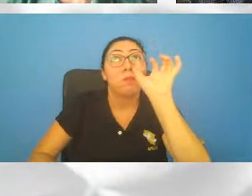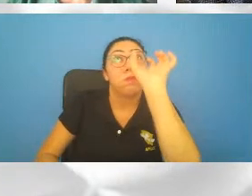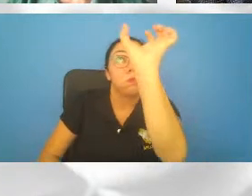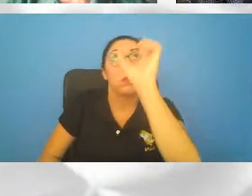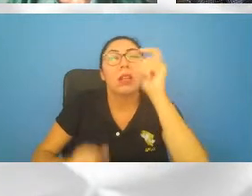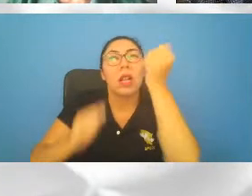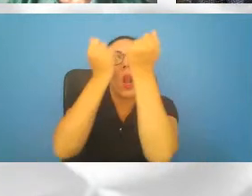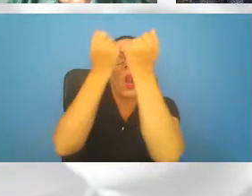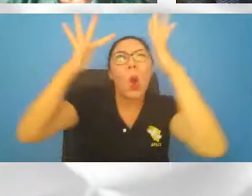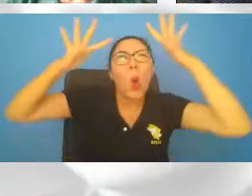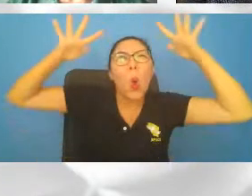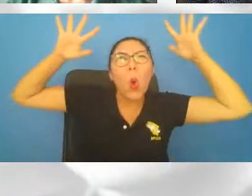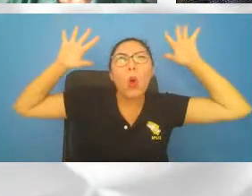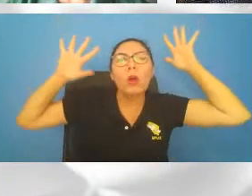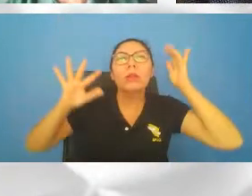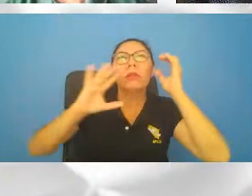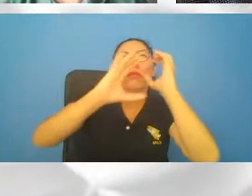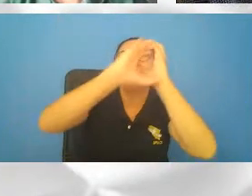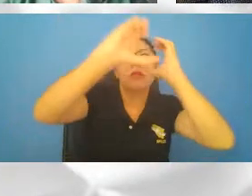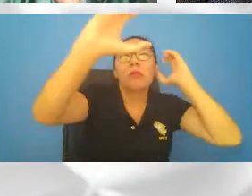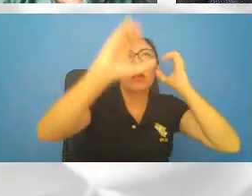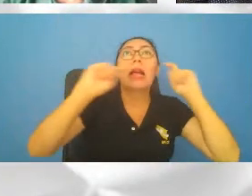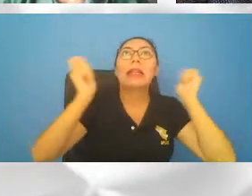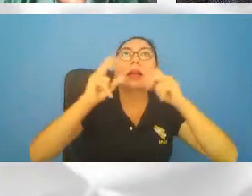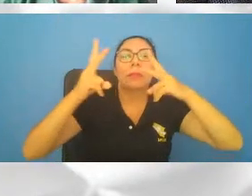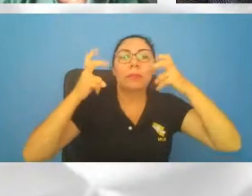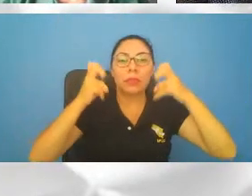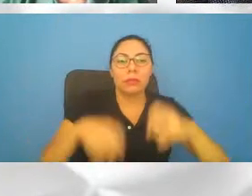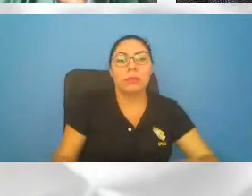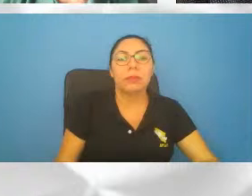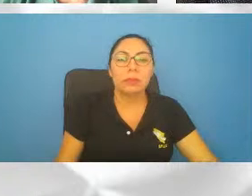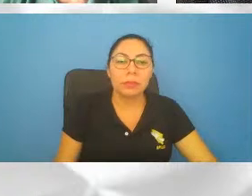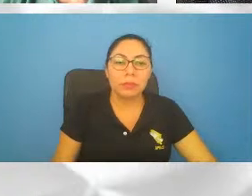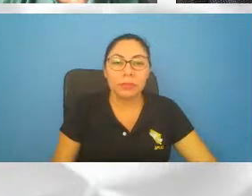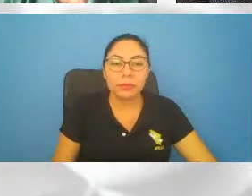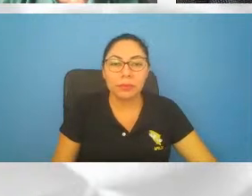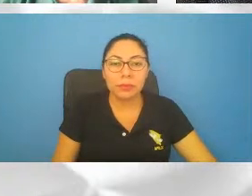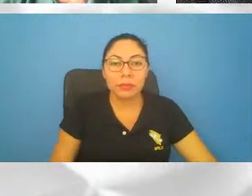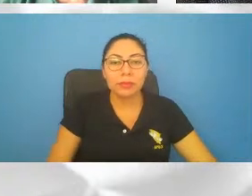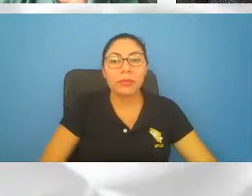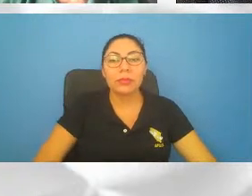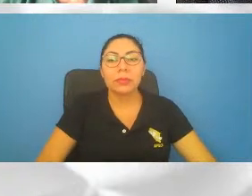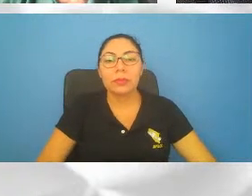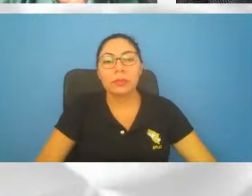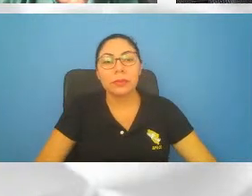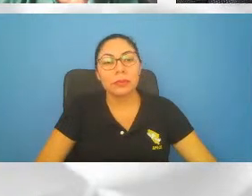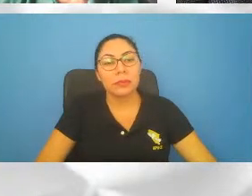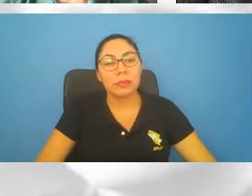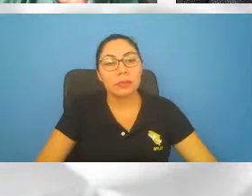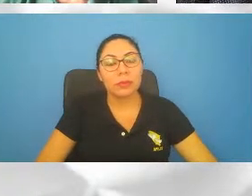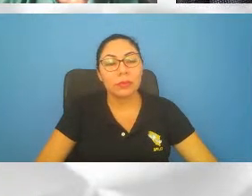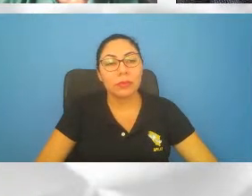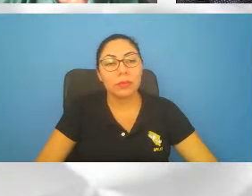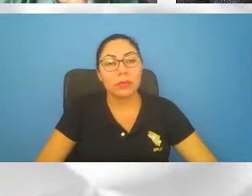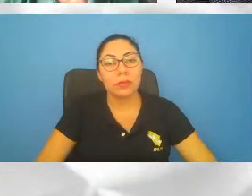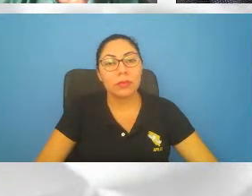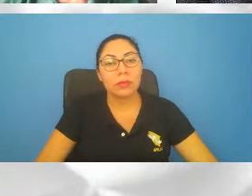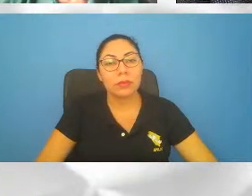Tem outra pergunta para a senhora, professora. Sim, a sua física multilessal. Sim, isso é agora.